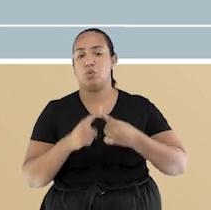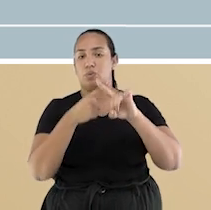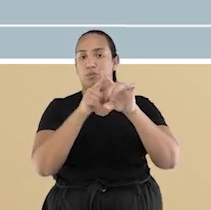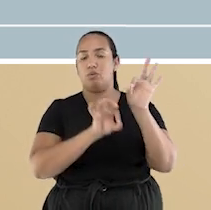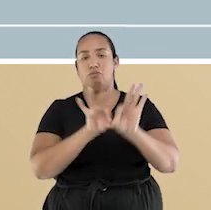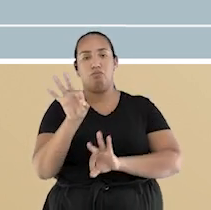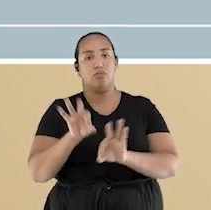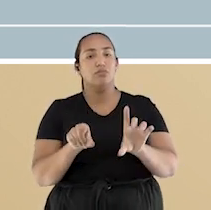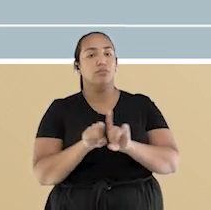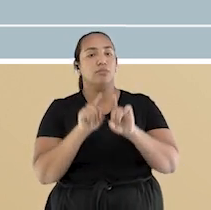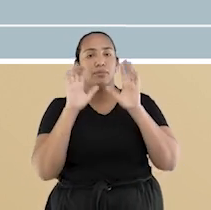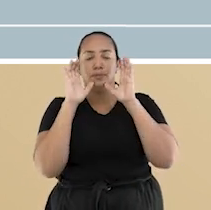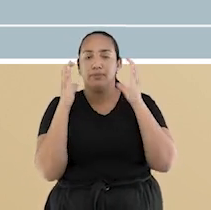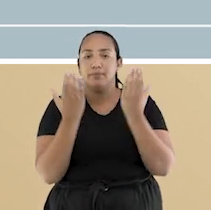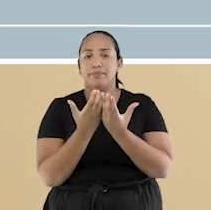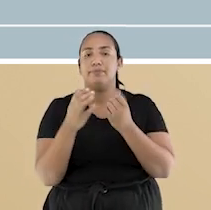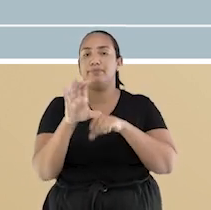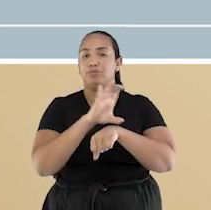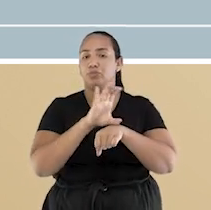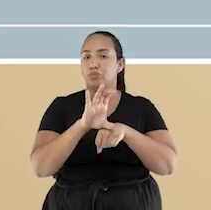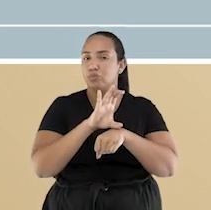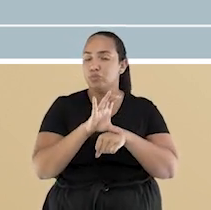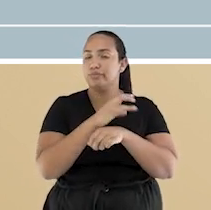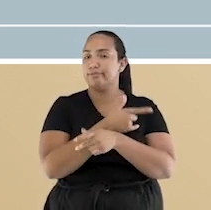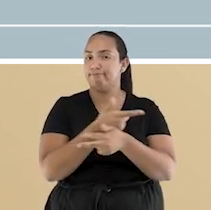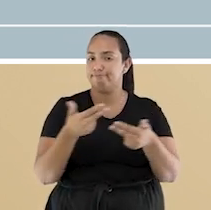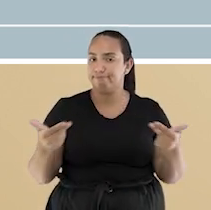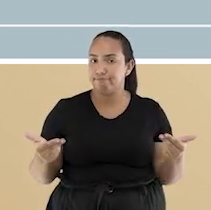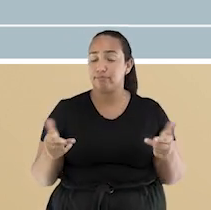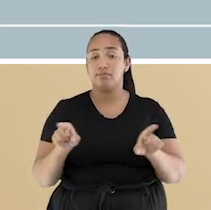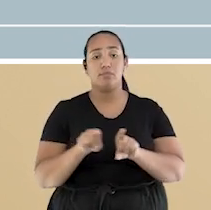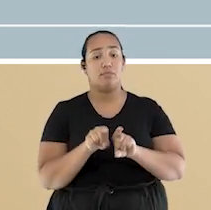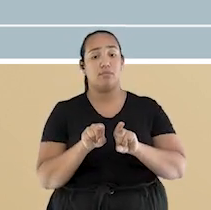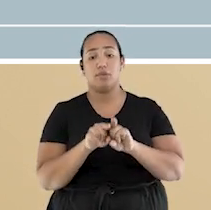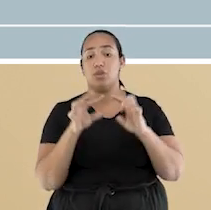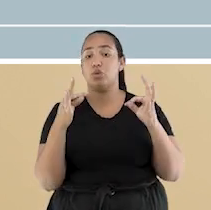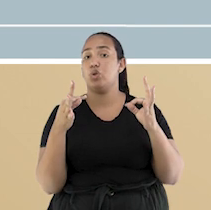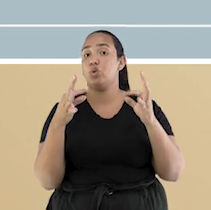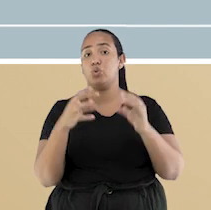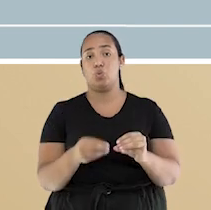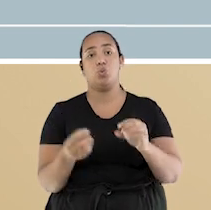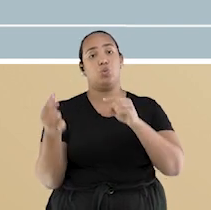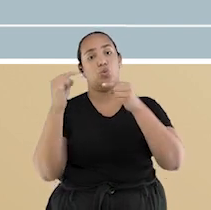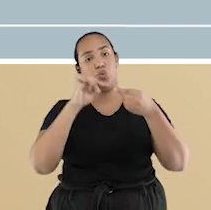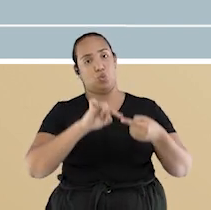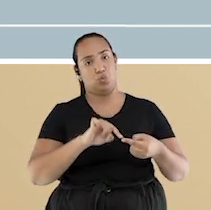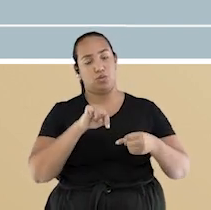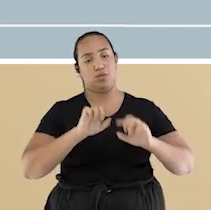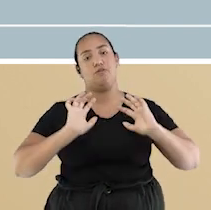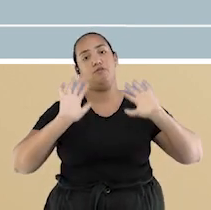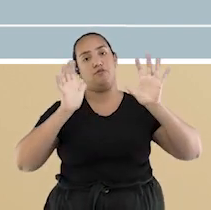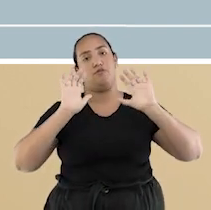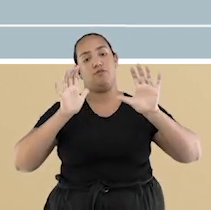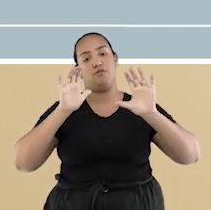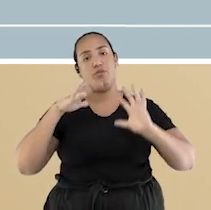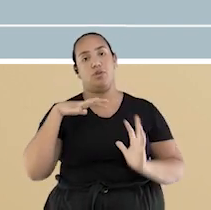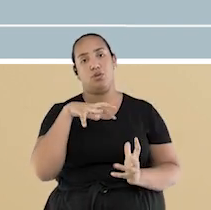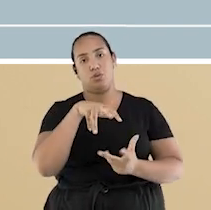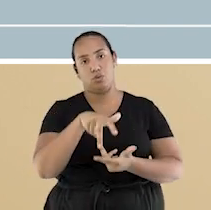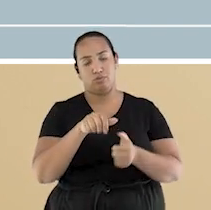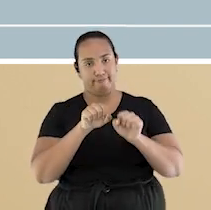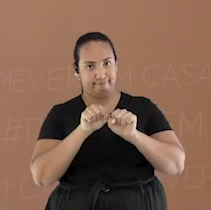torneios e congressos, cursos para árbitros e treinadores e tudo mais que envolva a promoção do vôlei